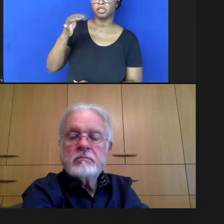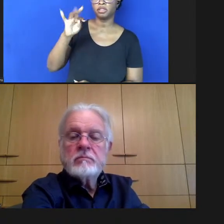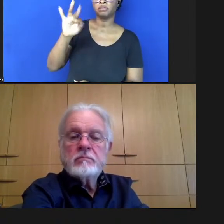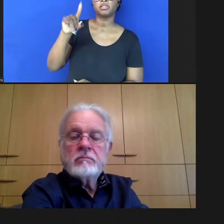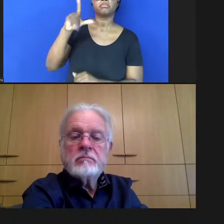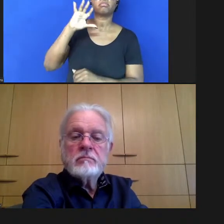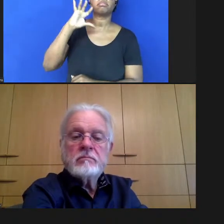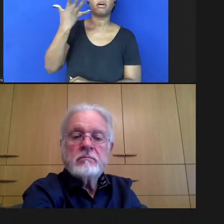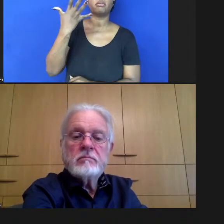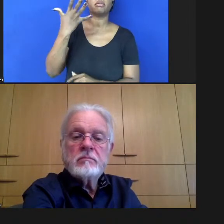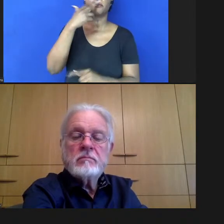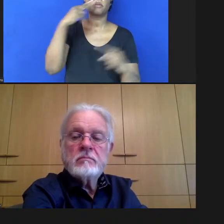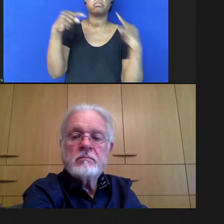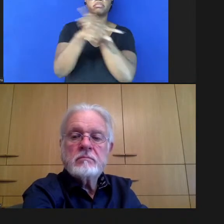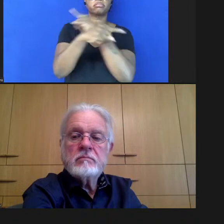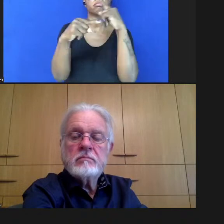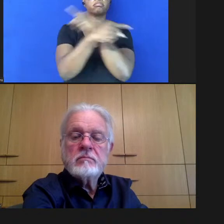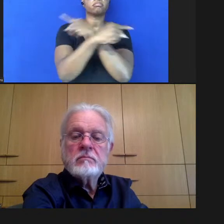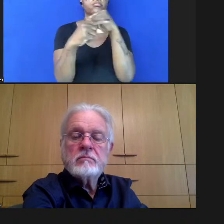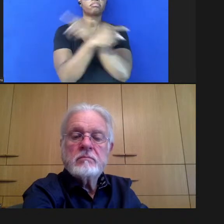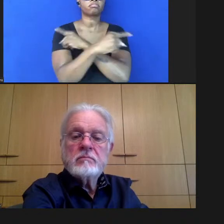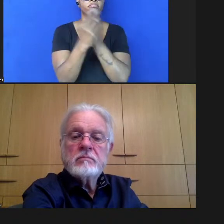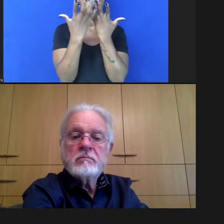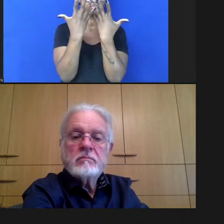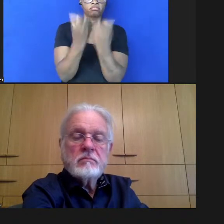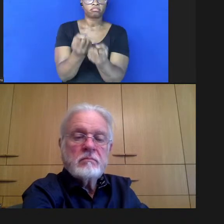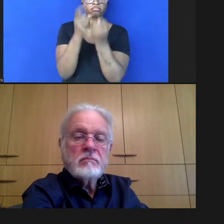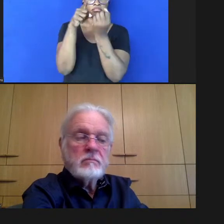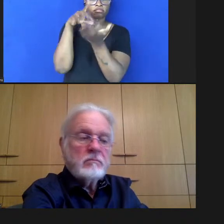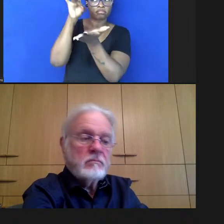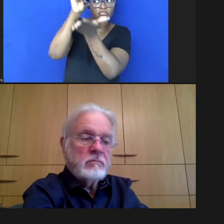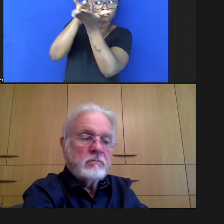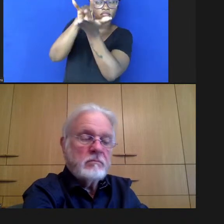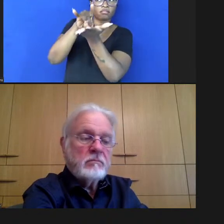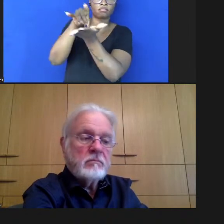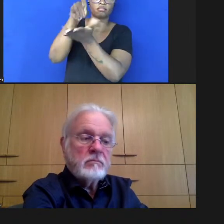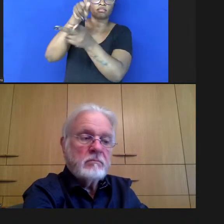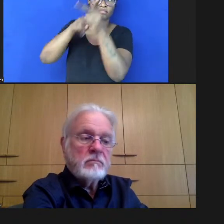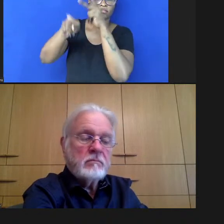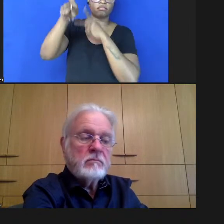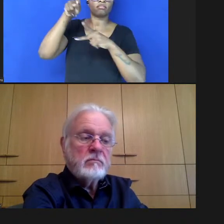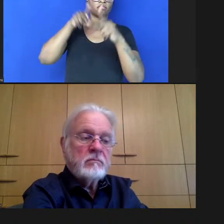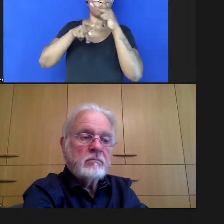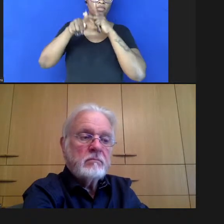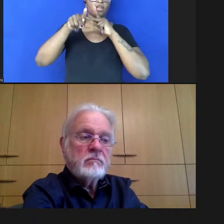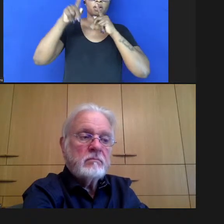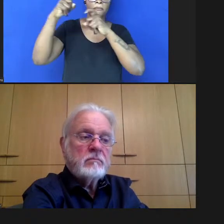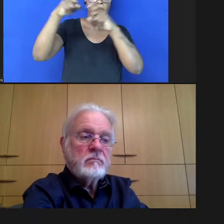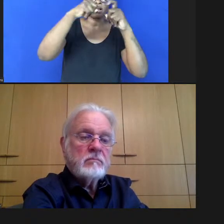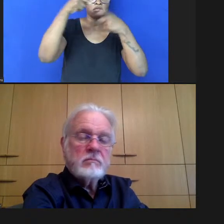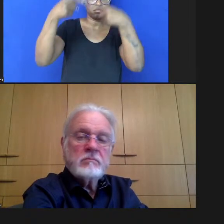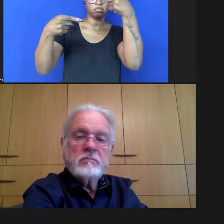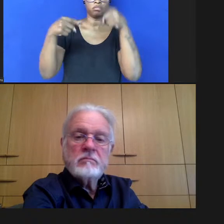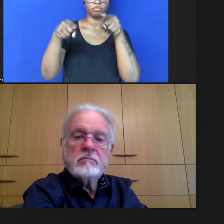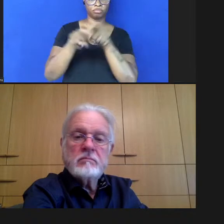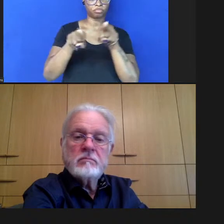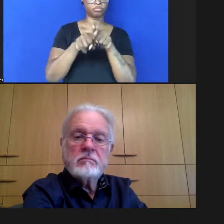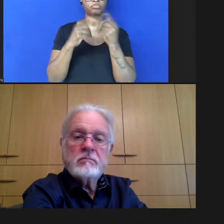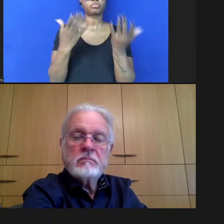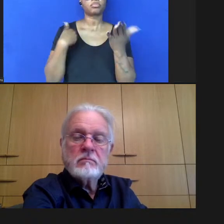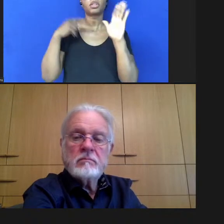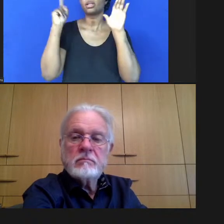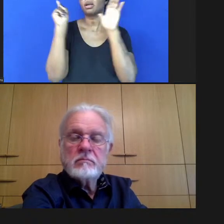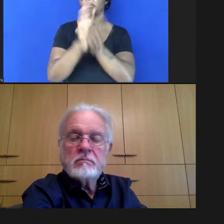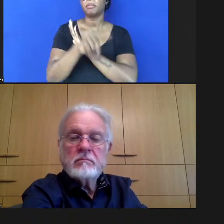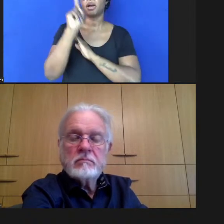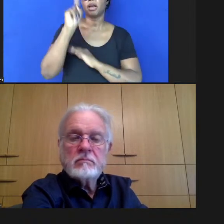controversos e foram assumidas como verdadeiras pela população médicos e políticos aí a pergunta é para